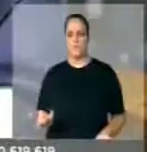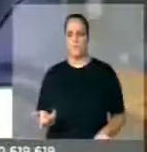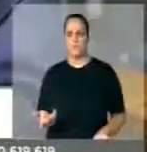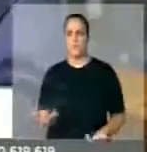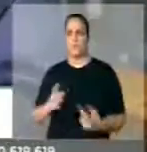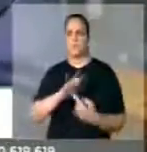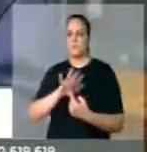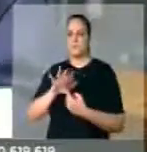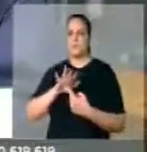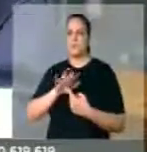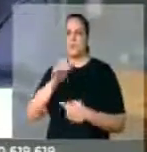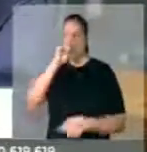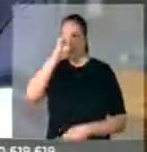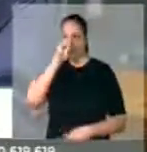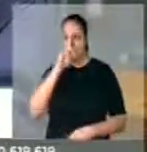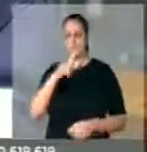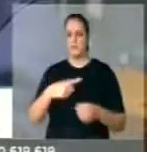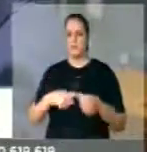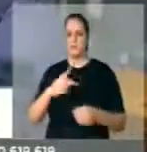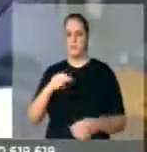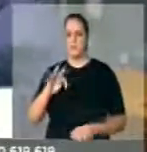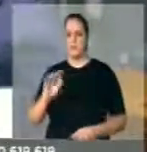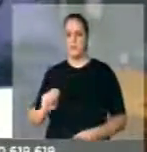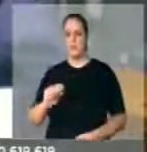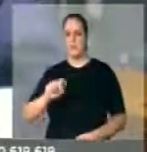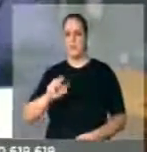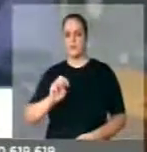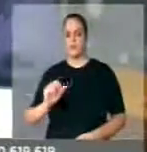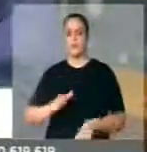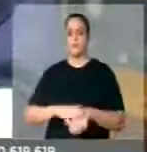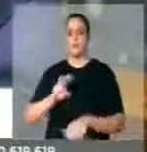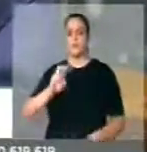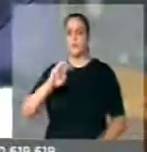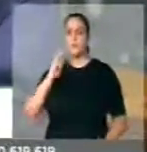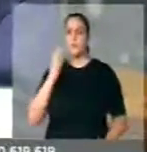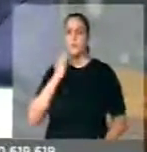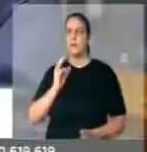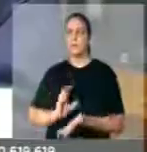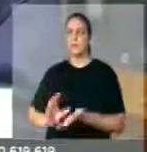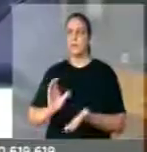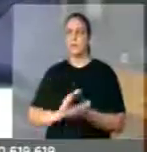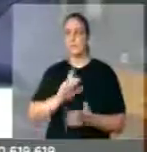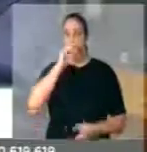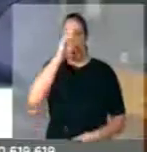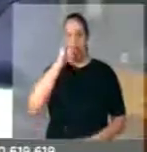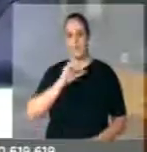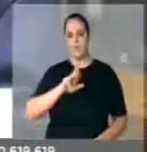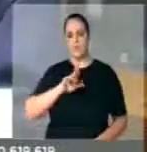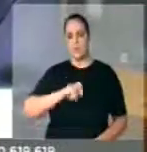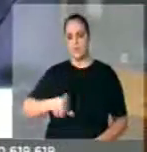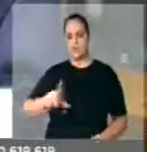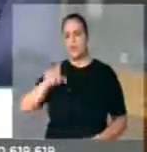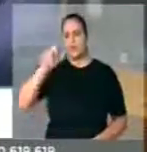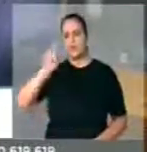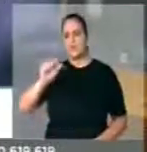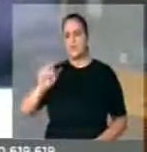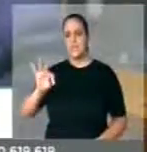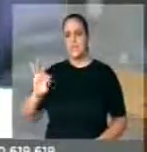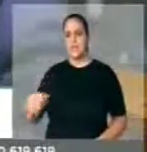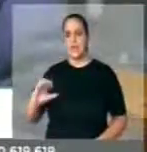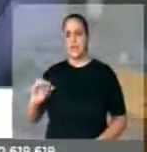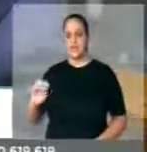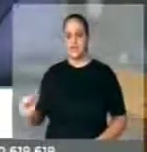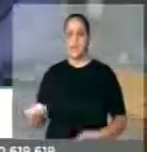região de Ponta Grossa com o valor de mais de 5 milhões, sendo eles o Hospital Regional, Santa Casa e Bom Jesus,